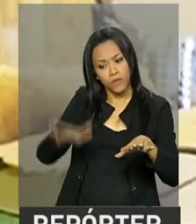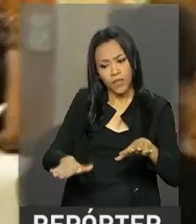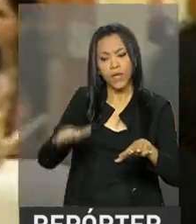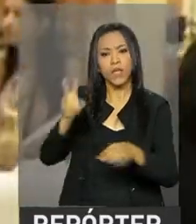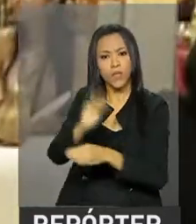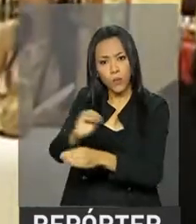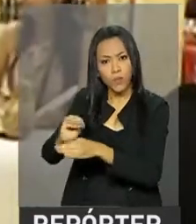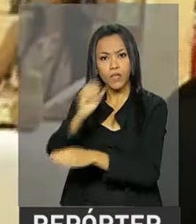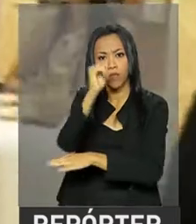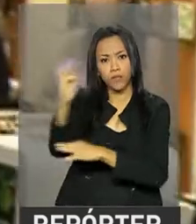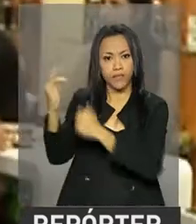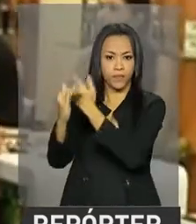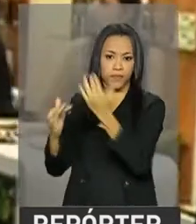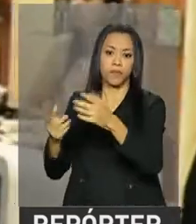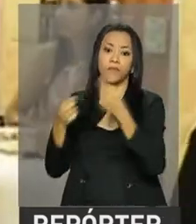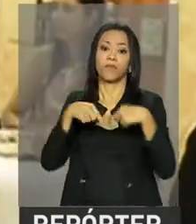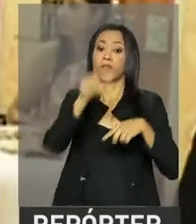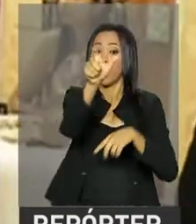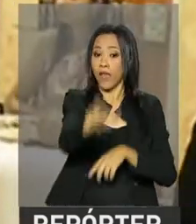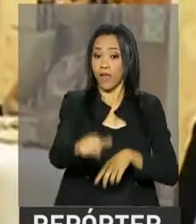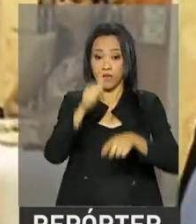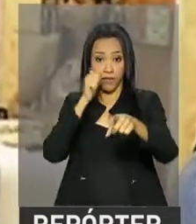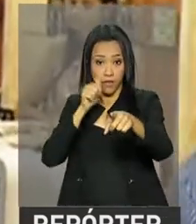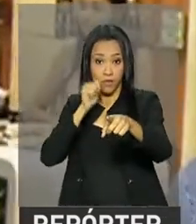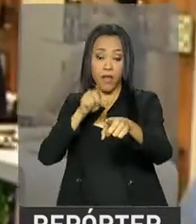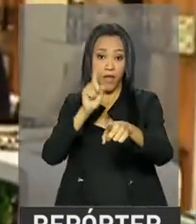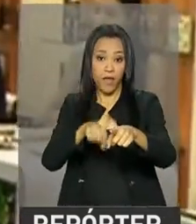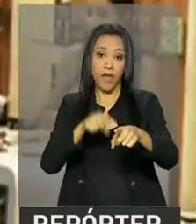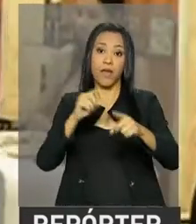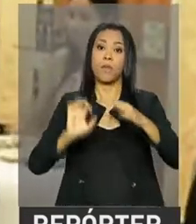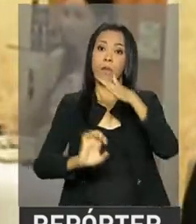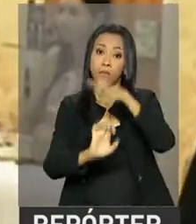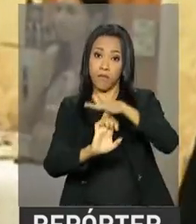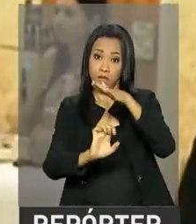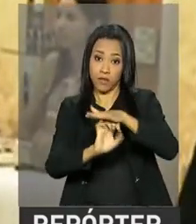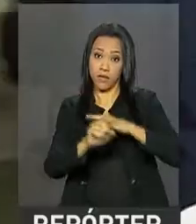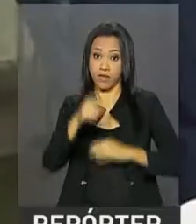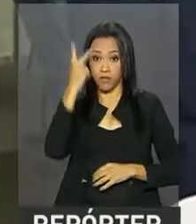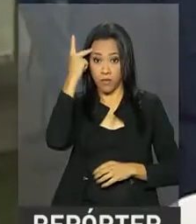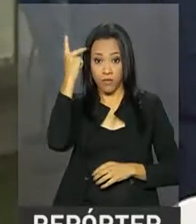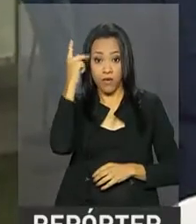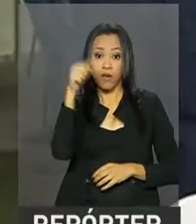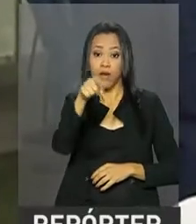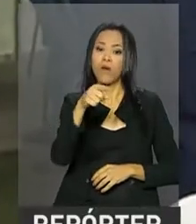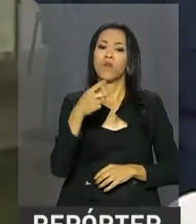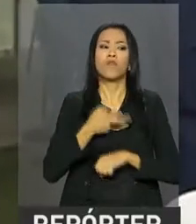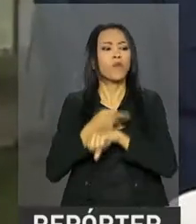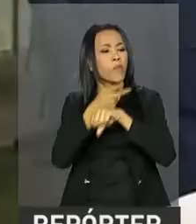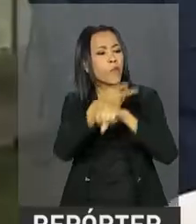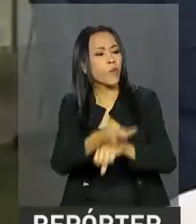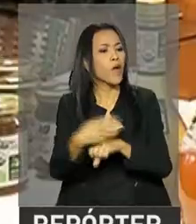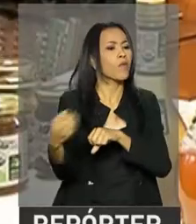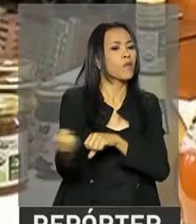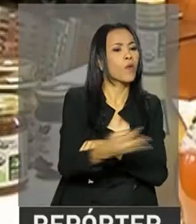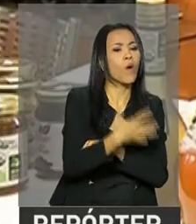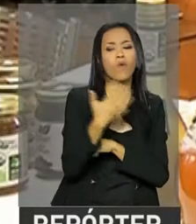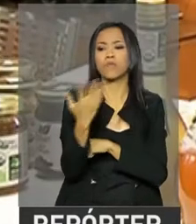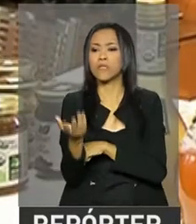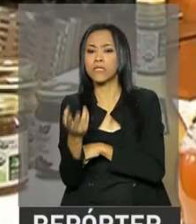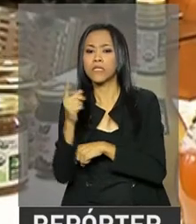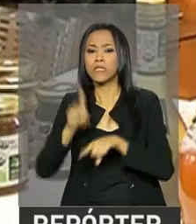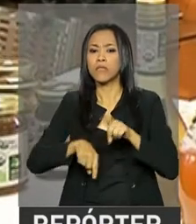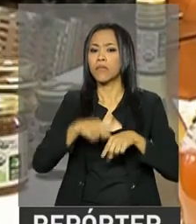floresta. Patrícia Lousada, dona de uma loja de produtos orgânicos em São Paulo, veio à feira a procura de novos fornecedores e